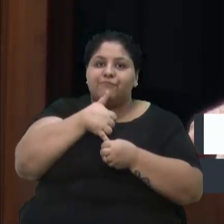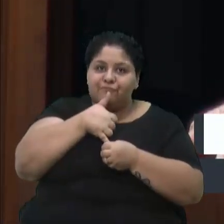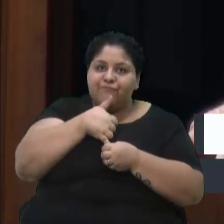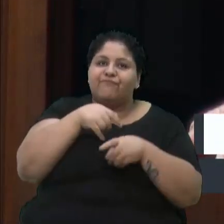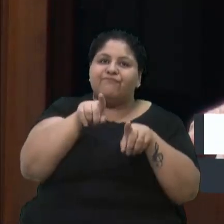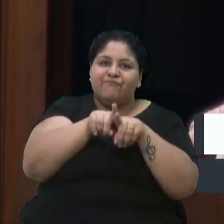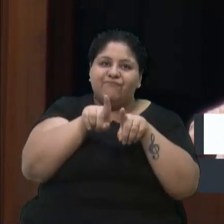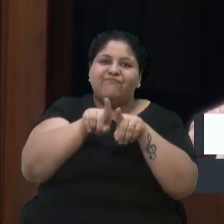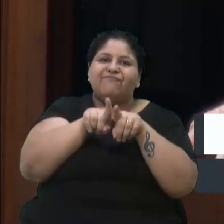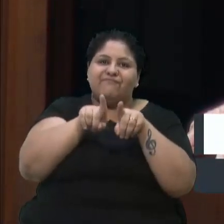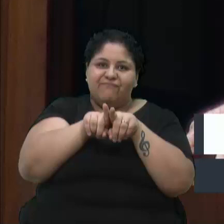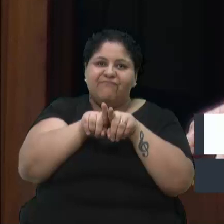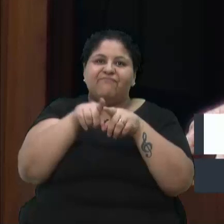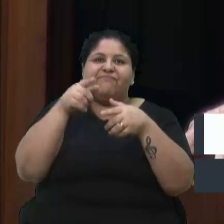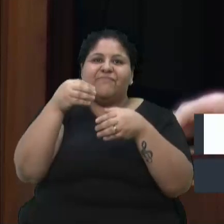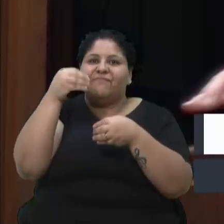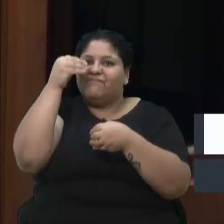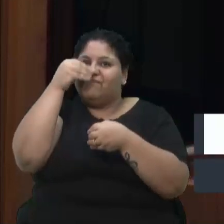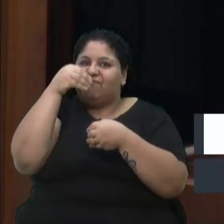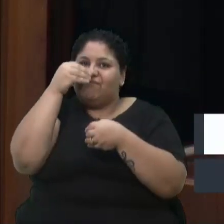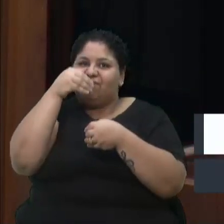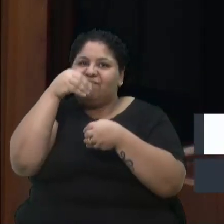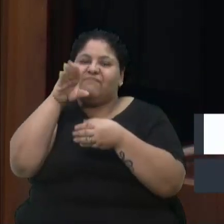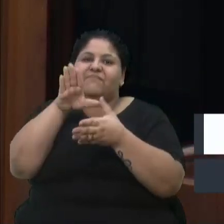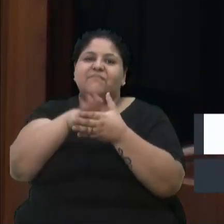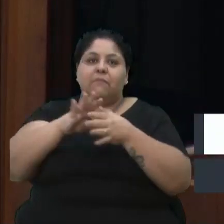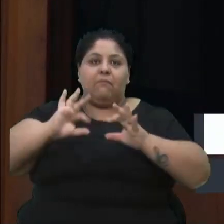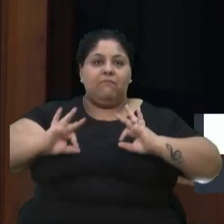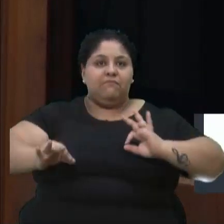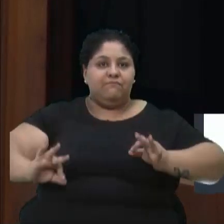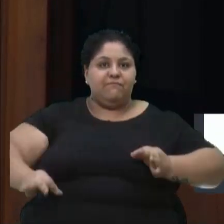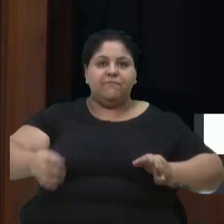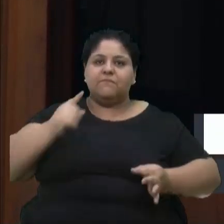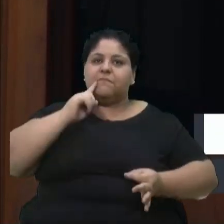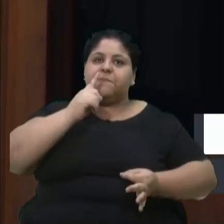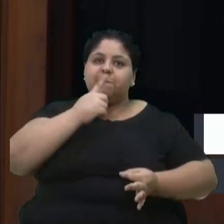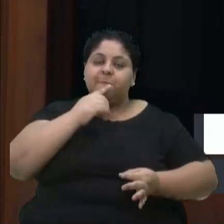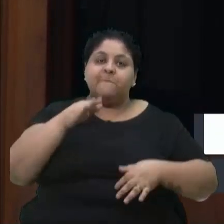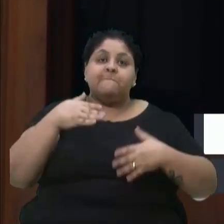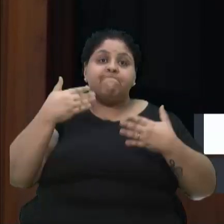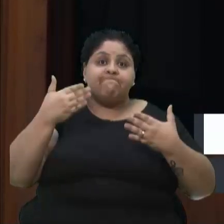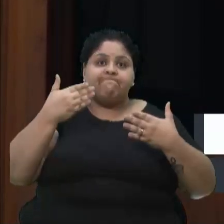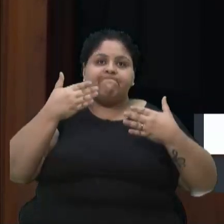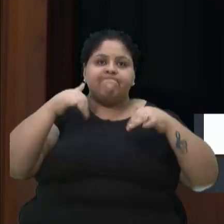observação. Então, essa campanha, ela avisa,